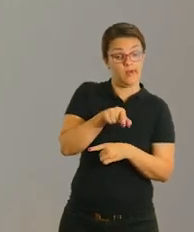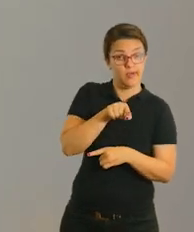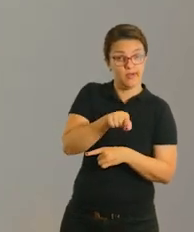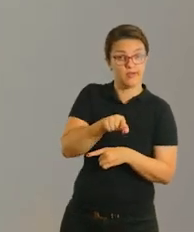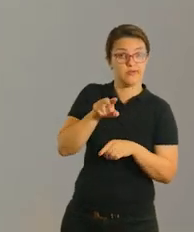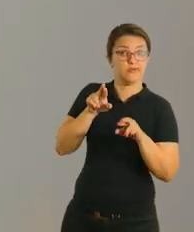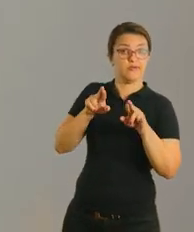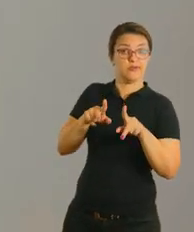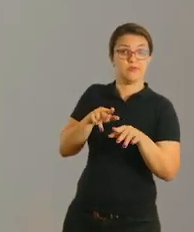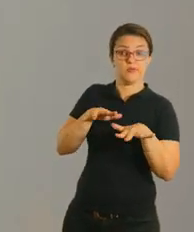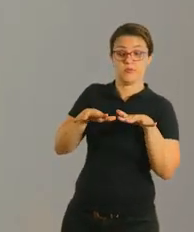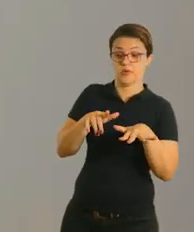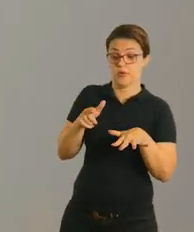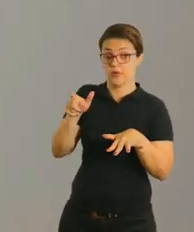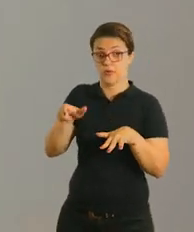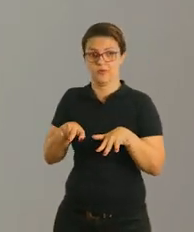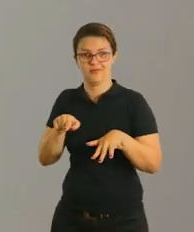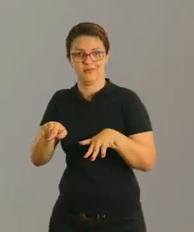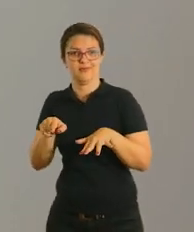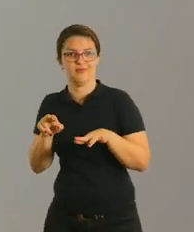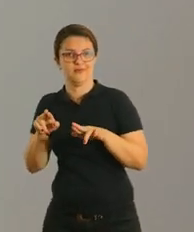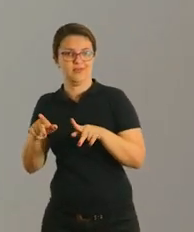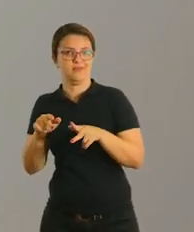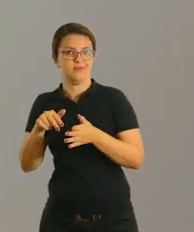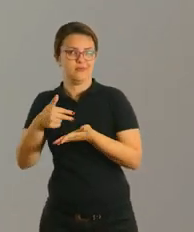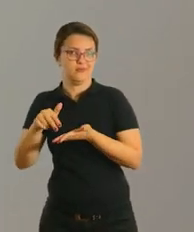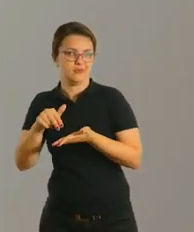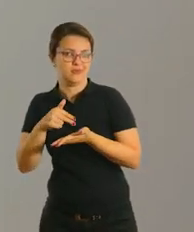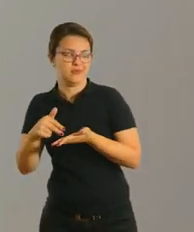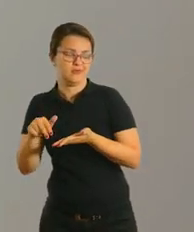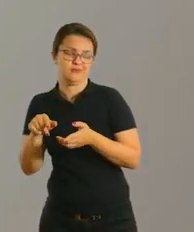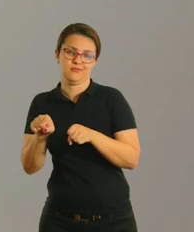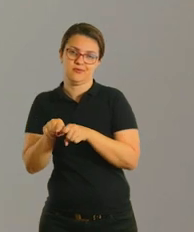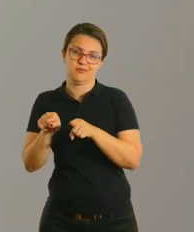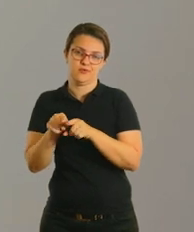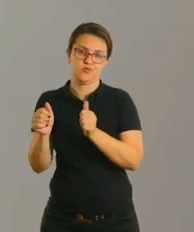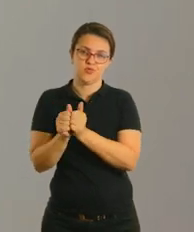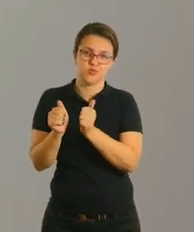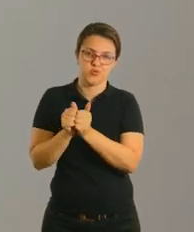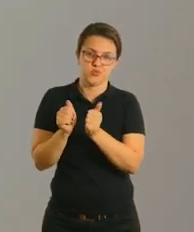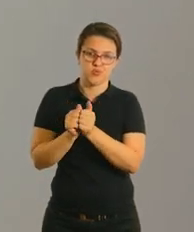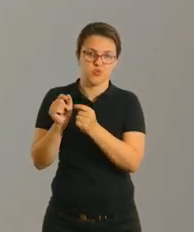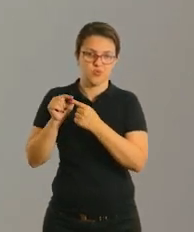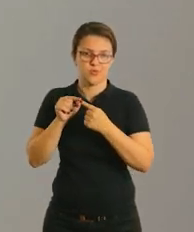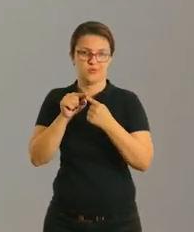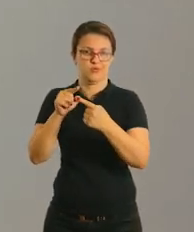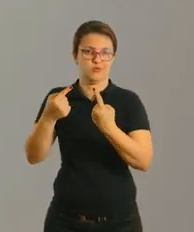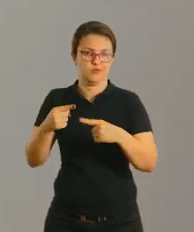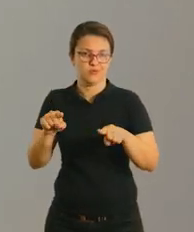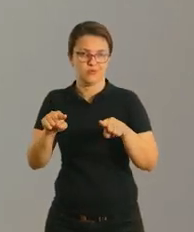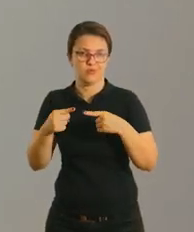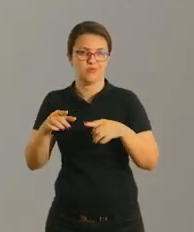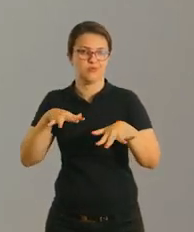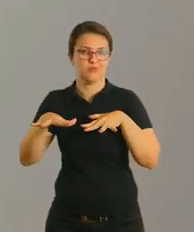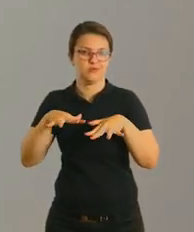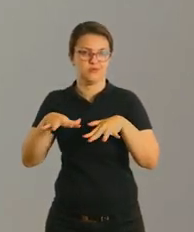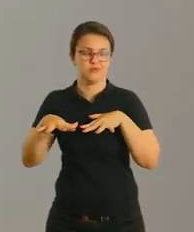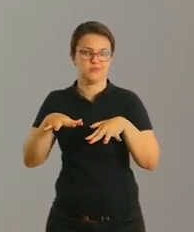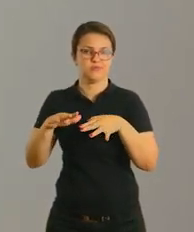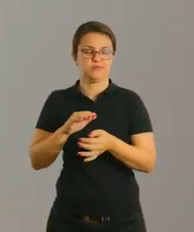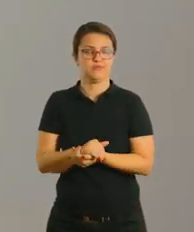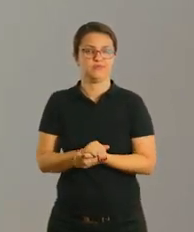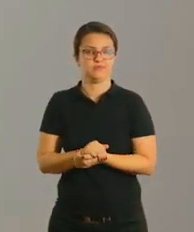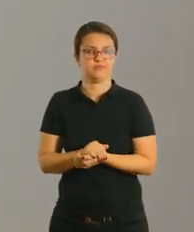movimento e a outra, em outro momento, faz outro tipo de movimento, criando juntas uma coreografia dentro do apoio musical, tá bom?